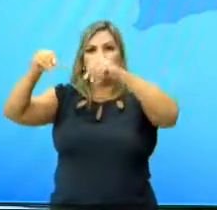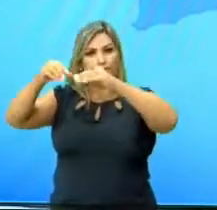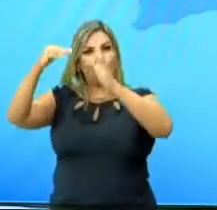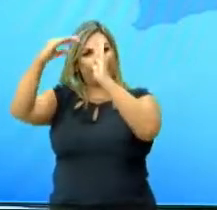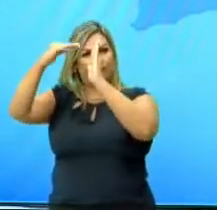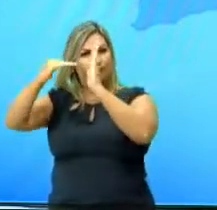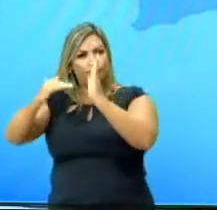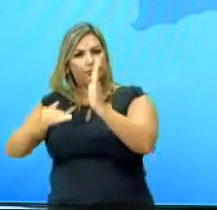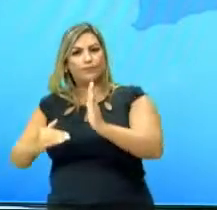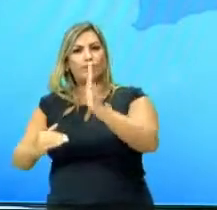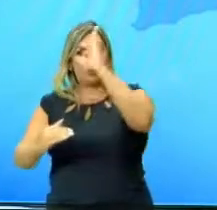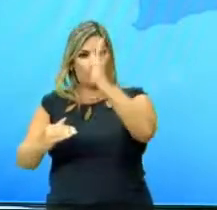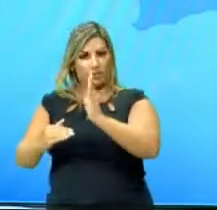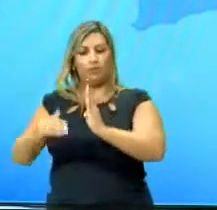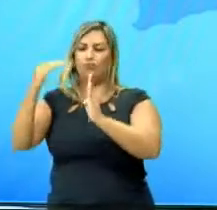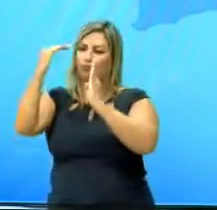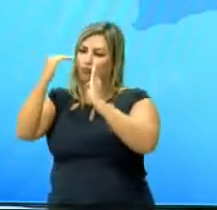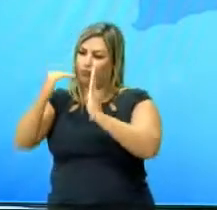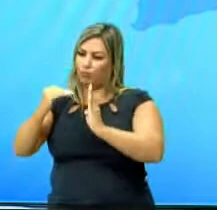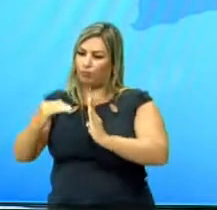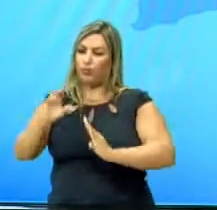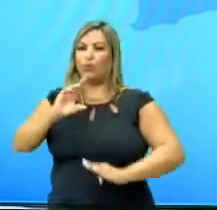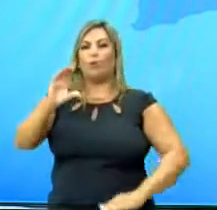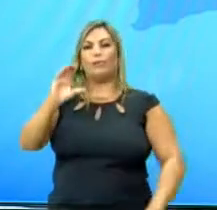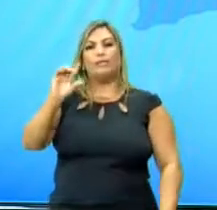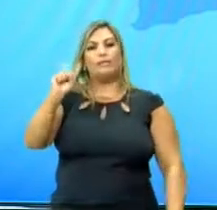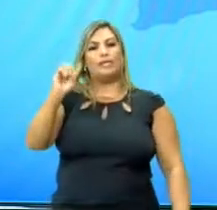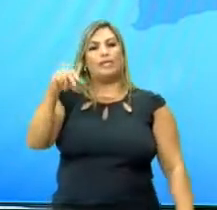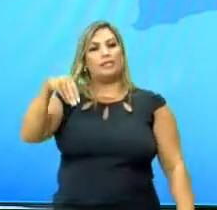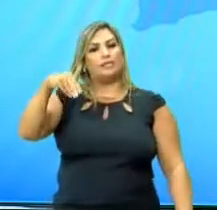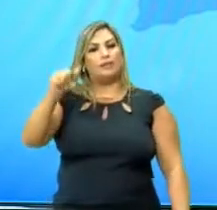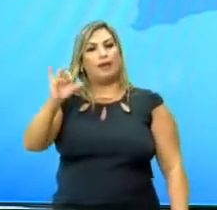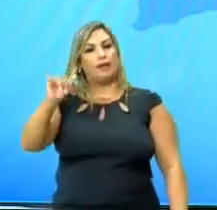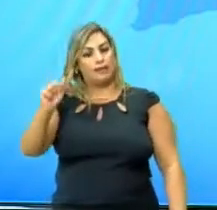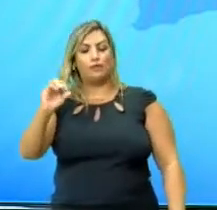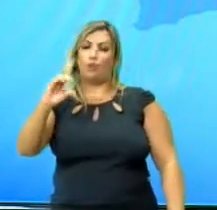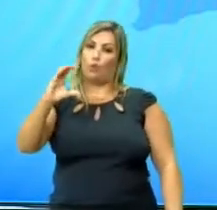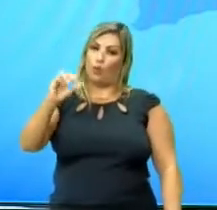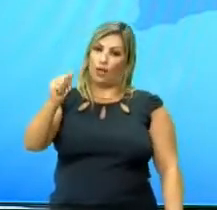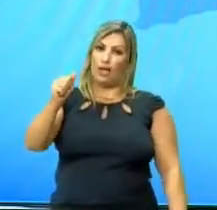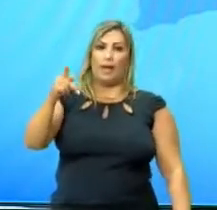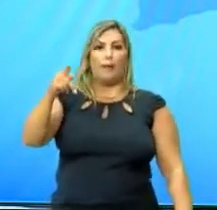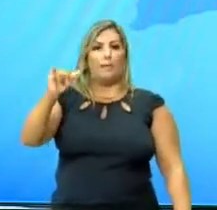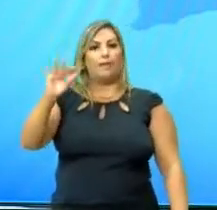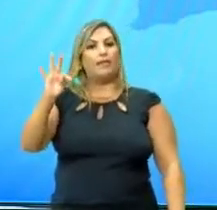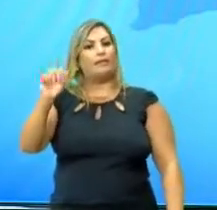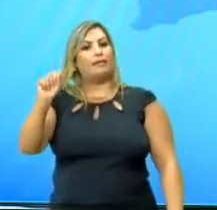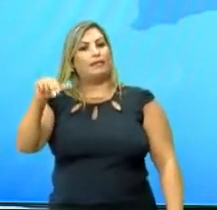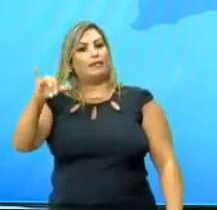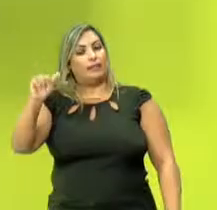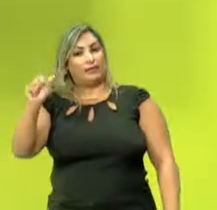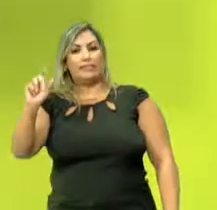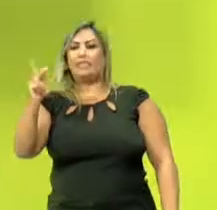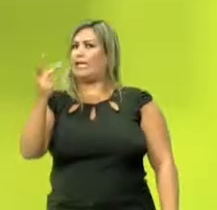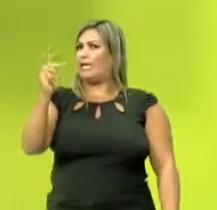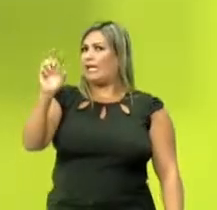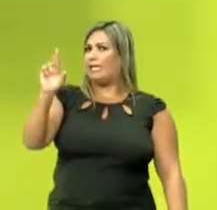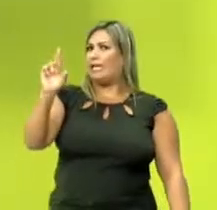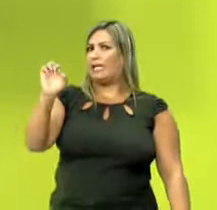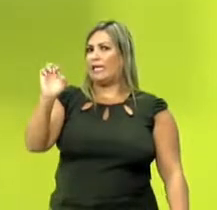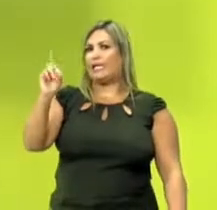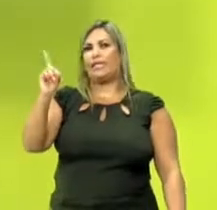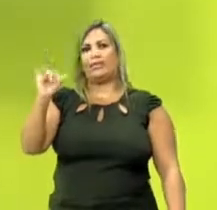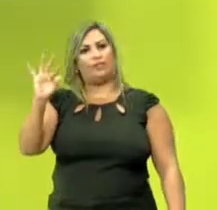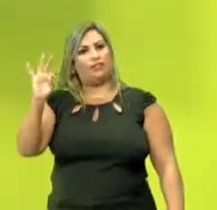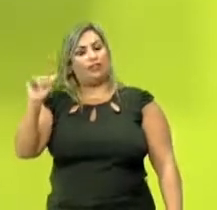grandes lotes que se chamavam cismarias ou capitanias hereditárias, tá bom? Por quê? Capitania hereditária. Justamente